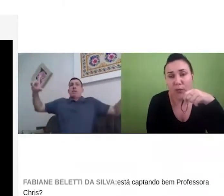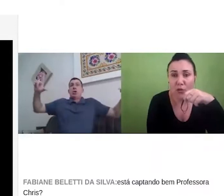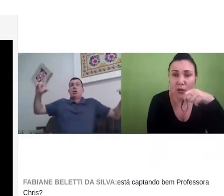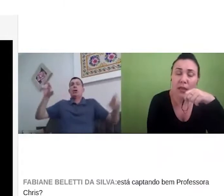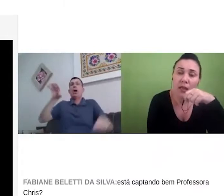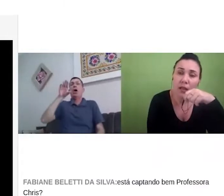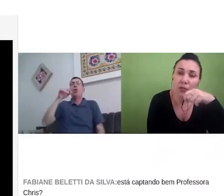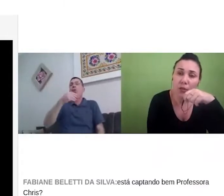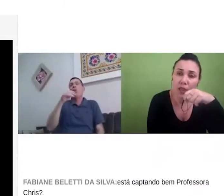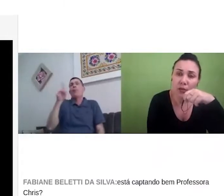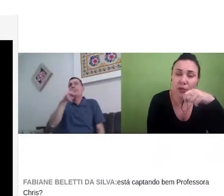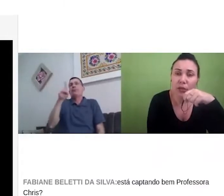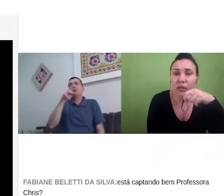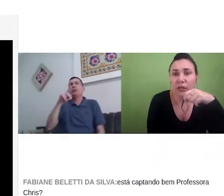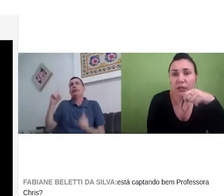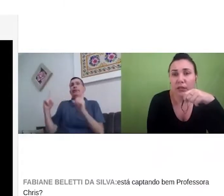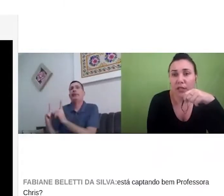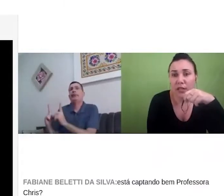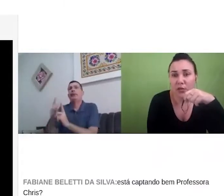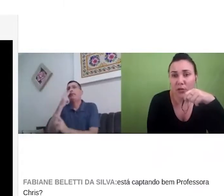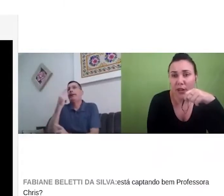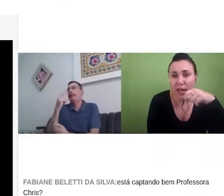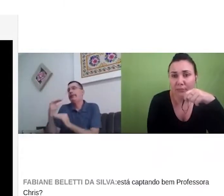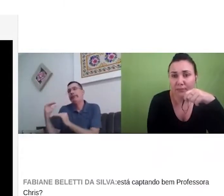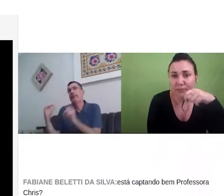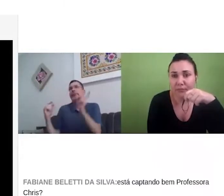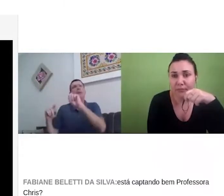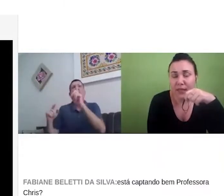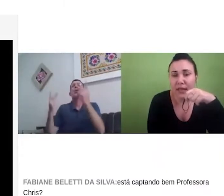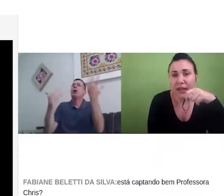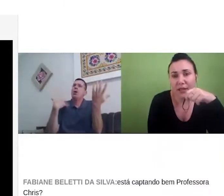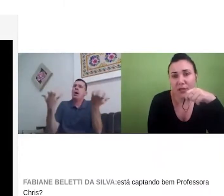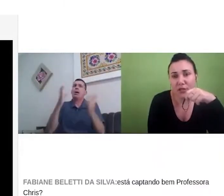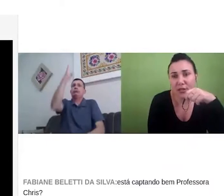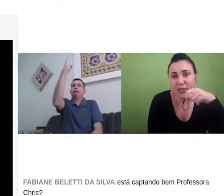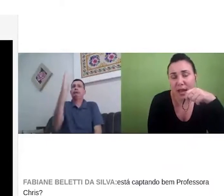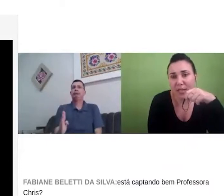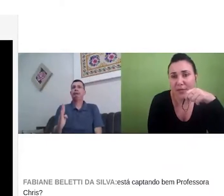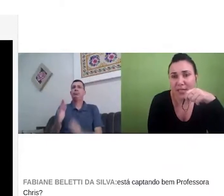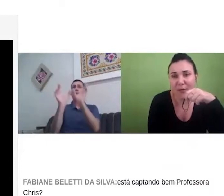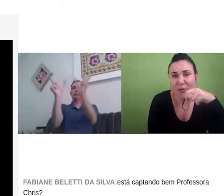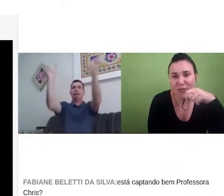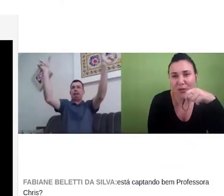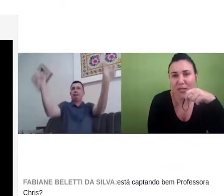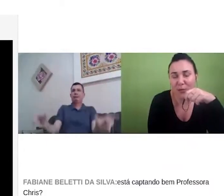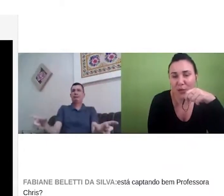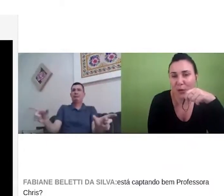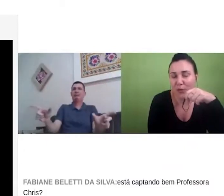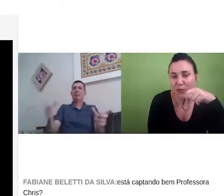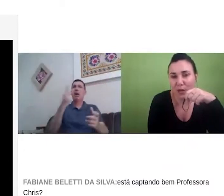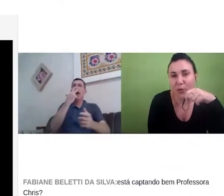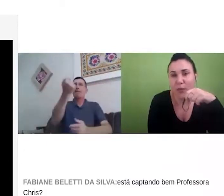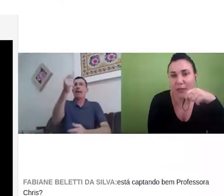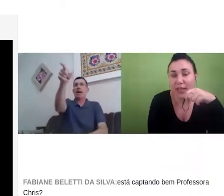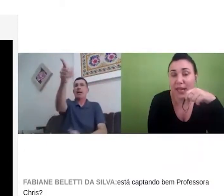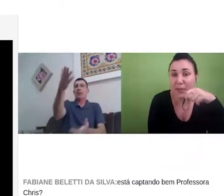-professor no canto fazendo a sua fala, né, a gente sabe que às vezes não se gosta muito porque o